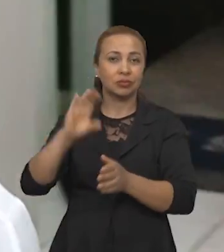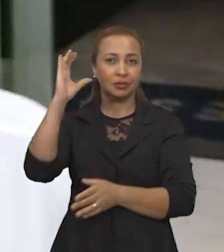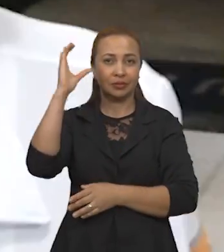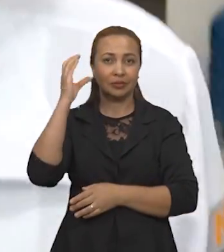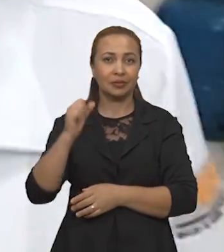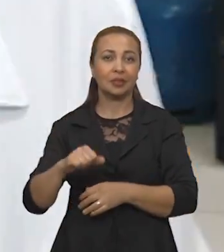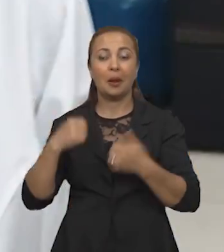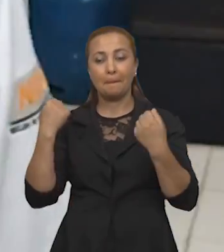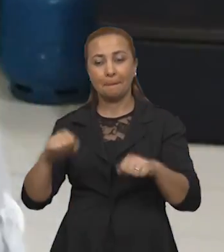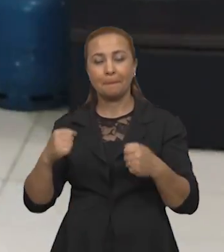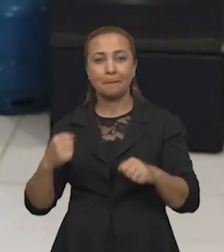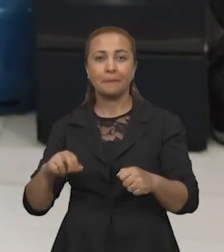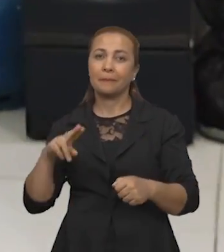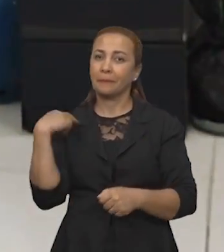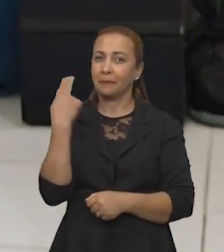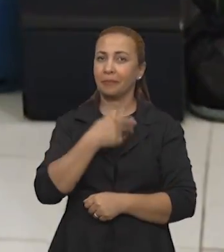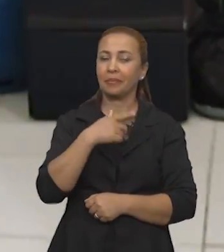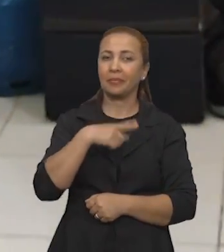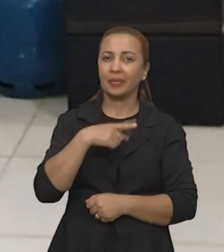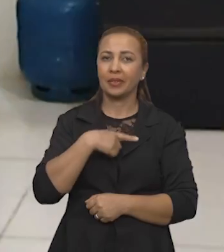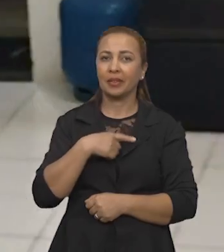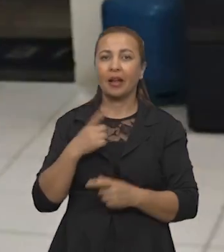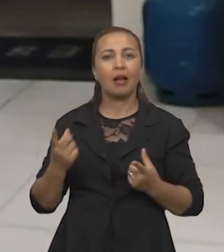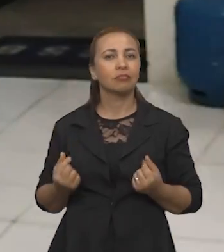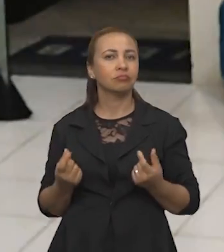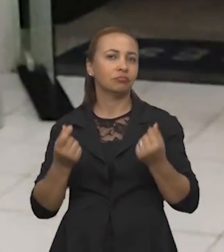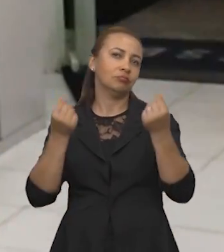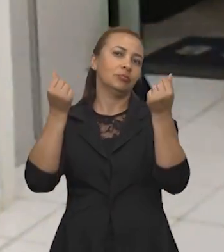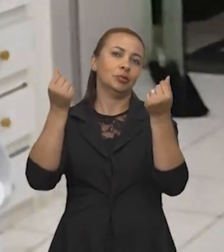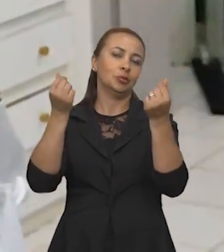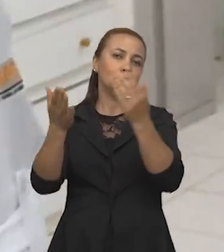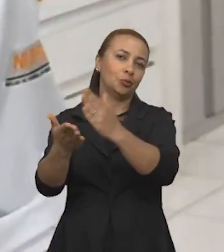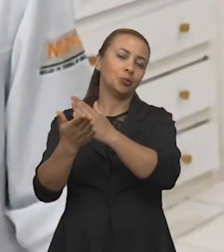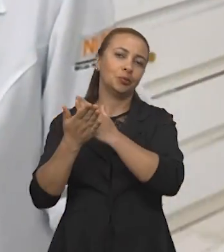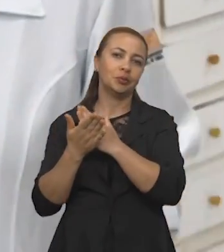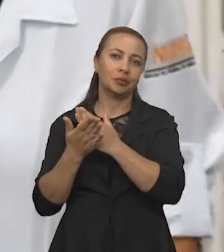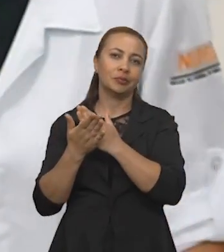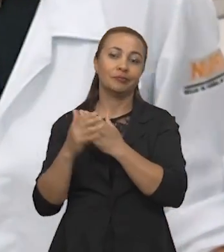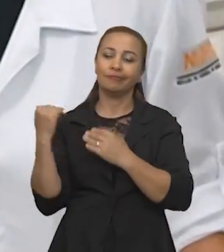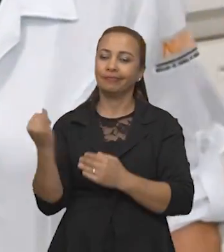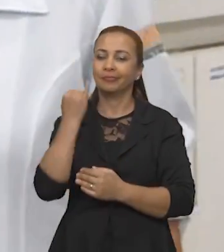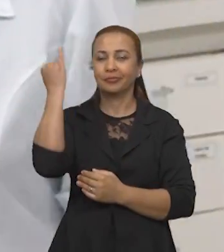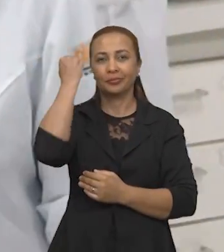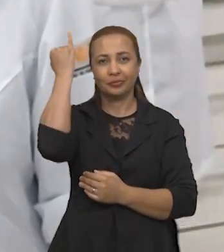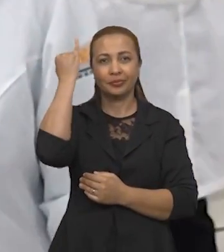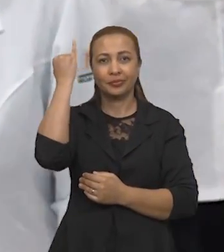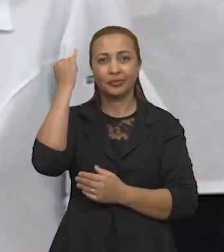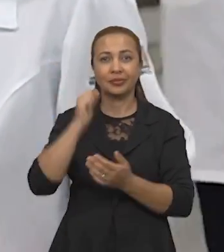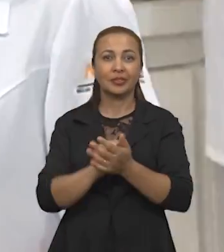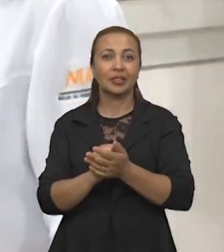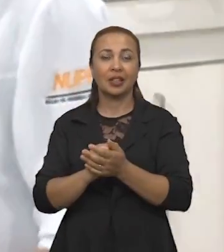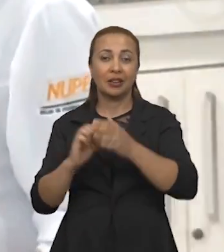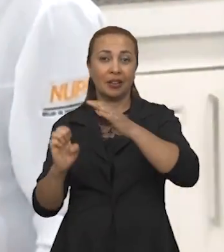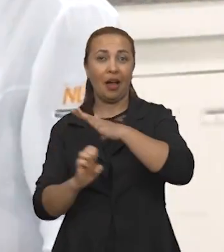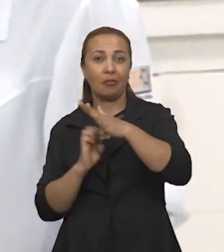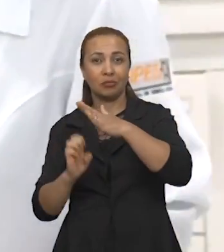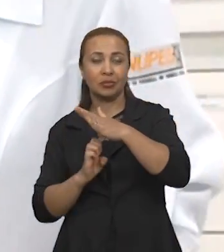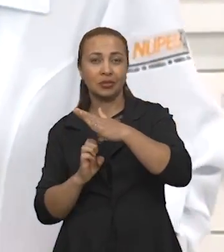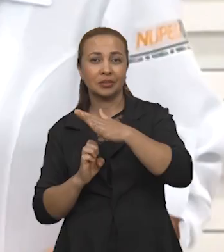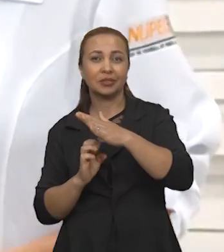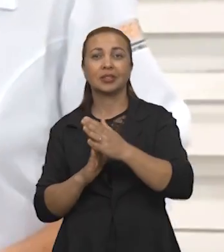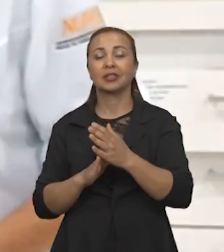científica, é necessário que nós tenhamos recursos financeiros. Então, a importância das agências de